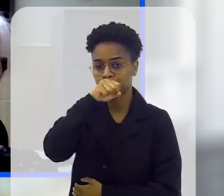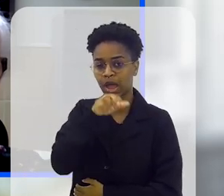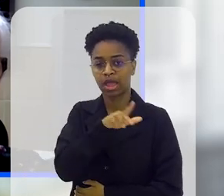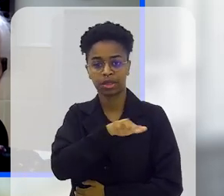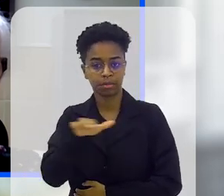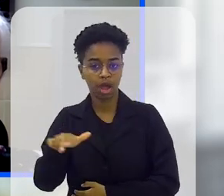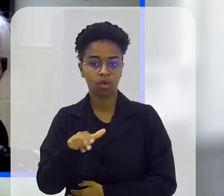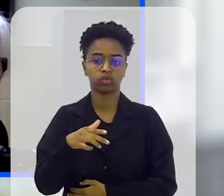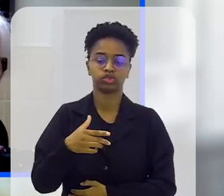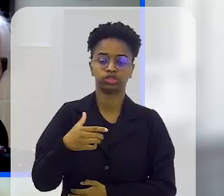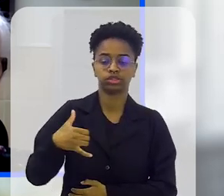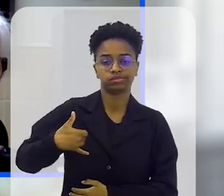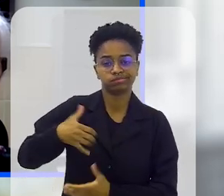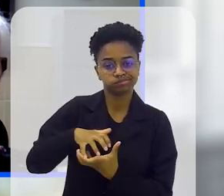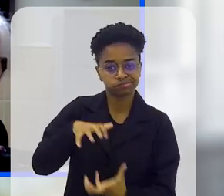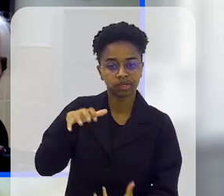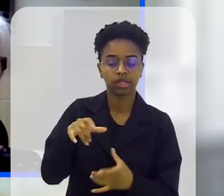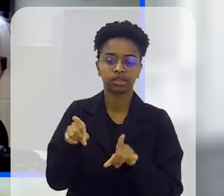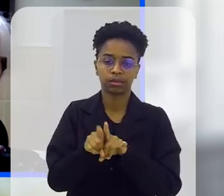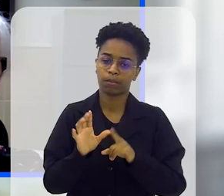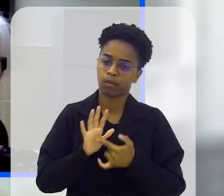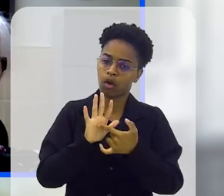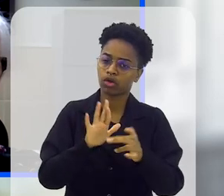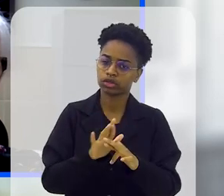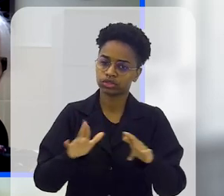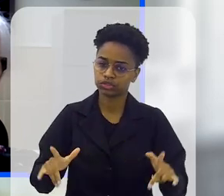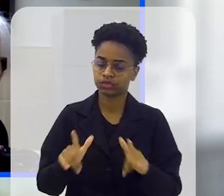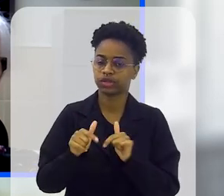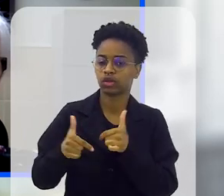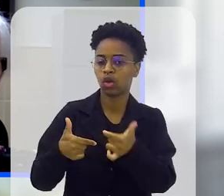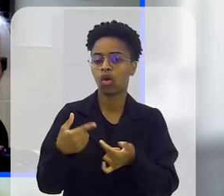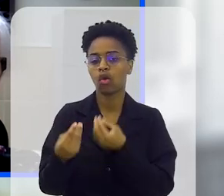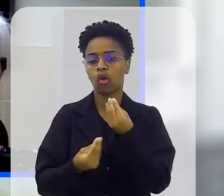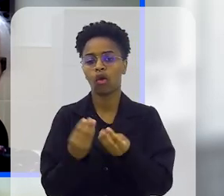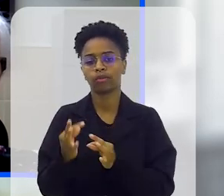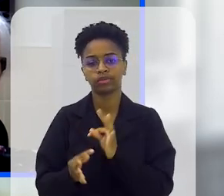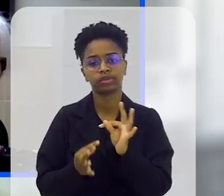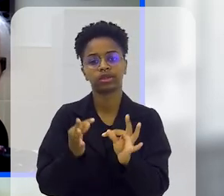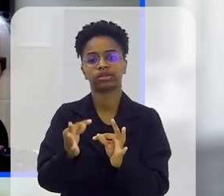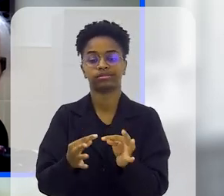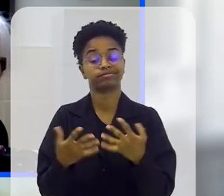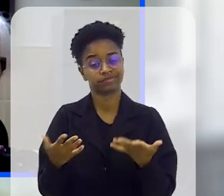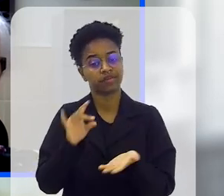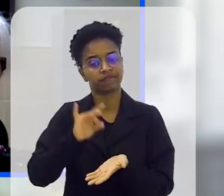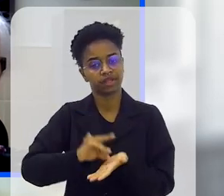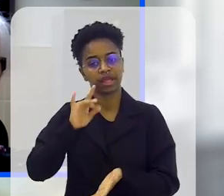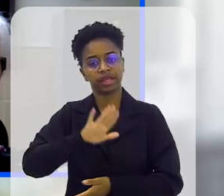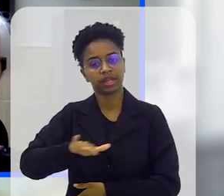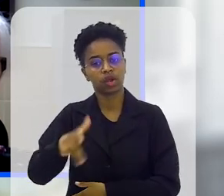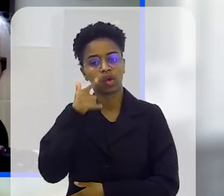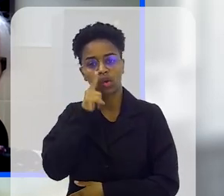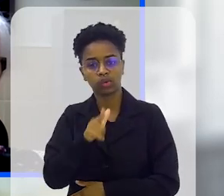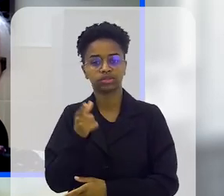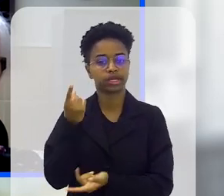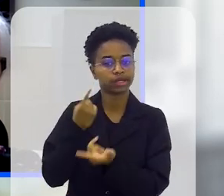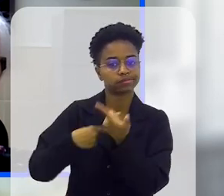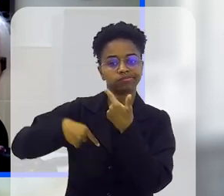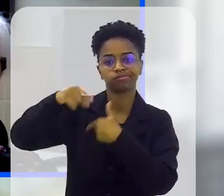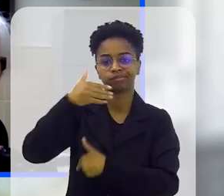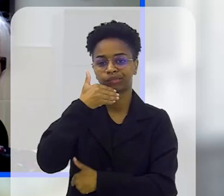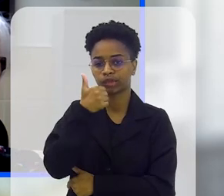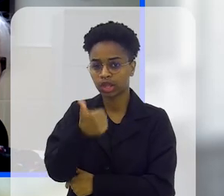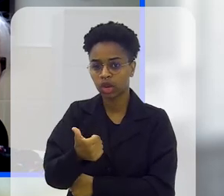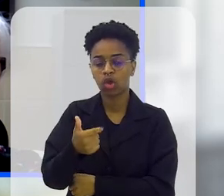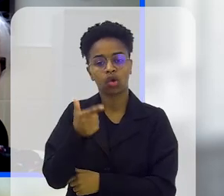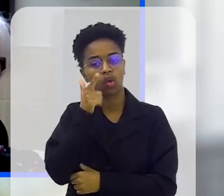dos irmãos, dos avós, faz toda a diferença para esse tratamento ter êxito e sim a criança conseguir chegar no final do